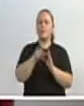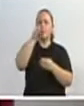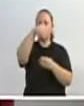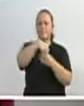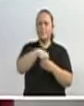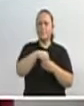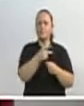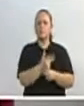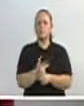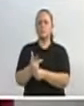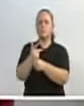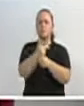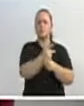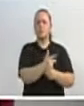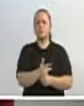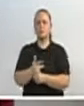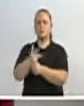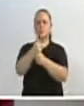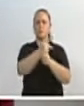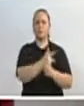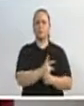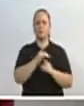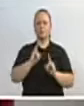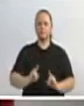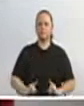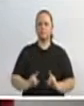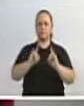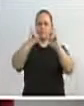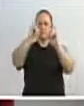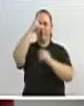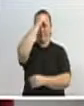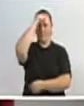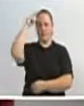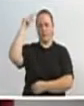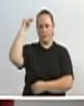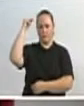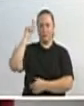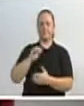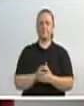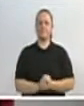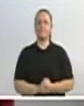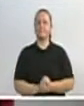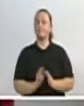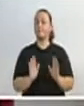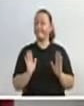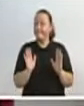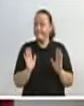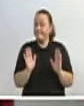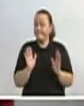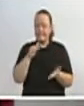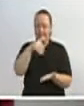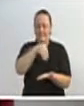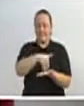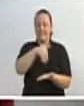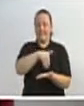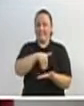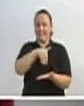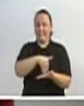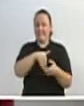de monitoramento do prédio do executivo. O secretário demora 20 dias para responder,